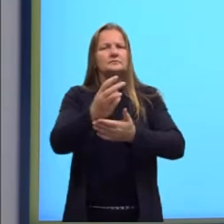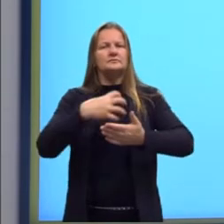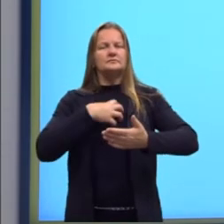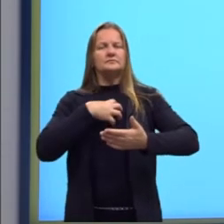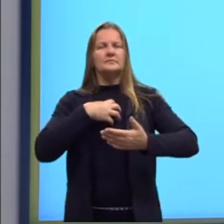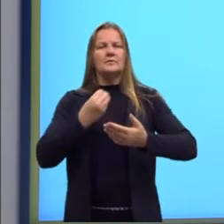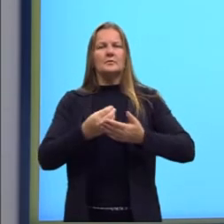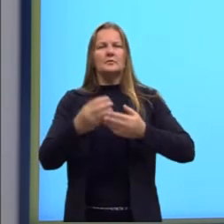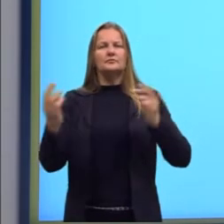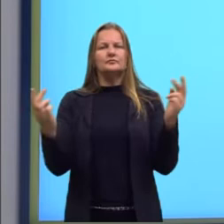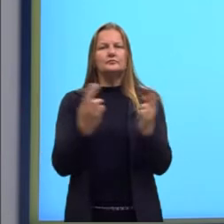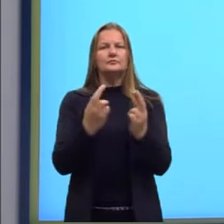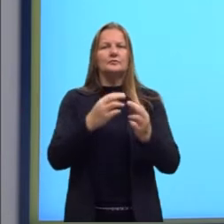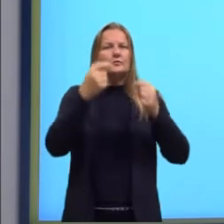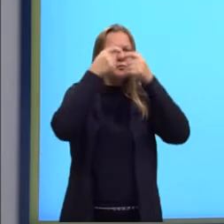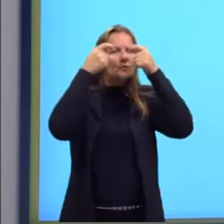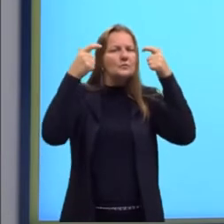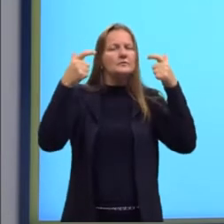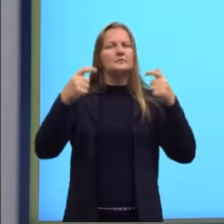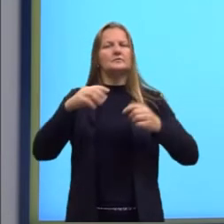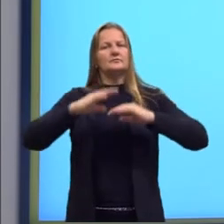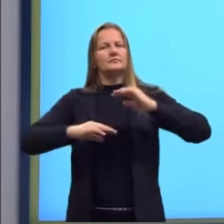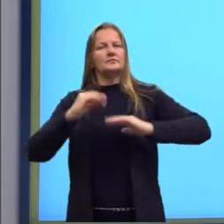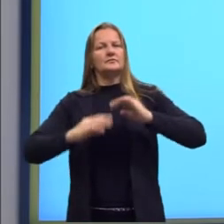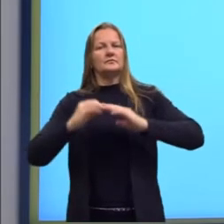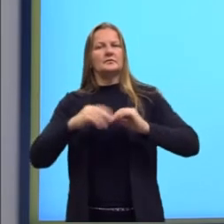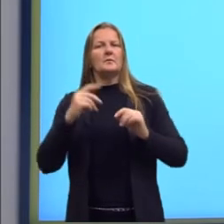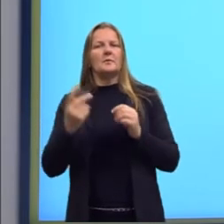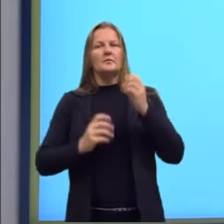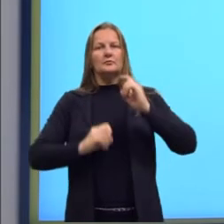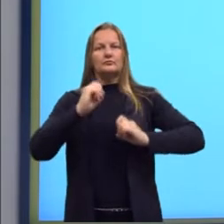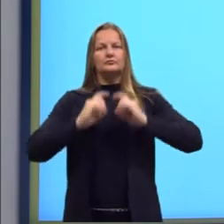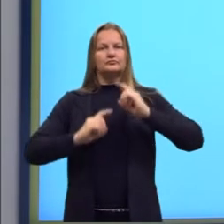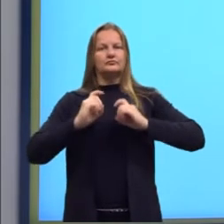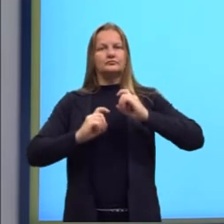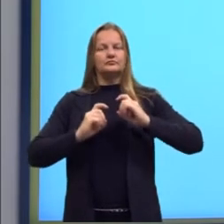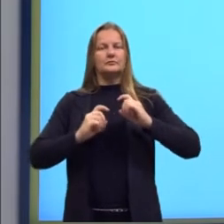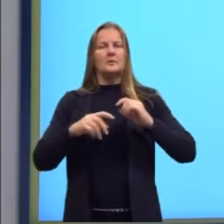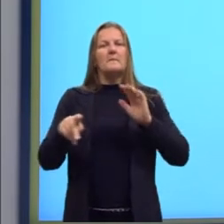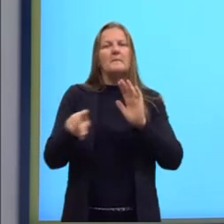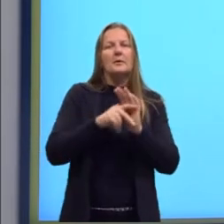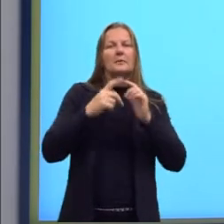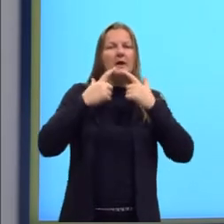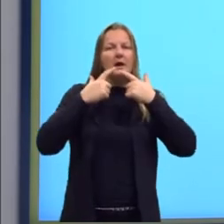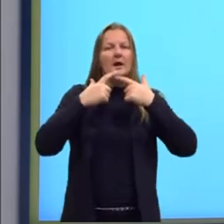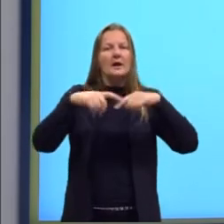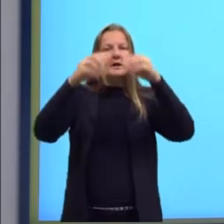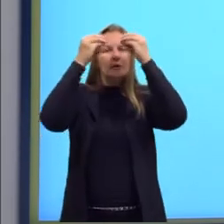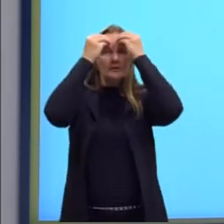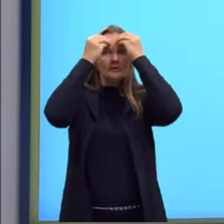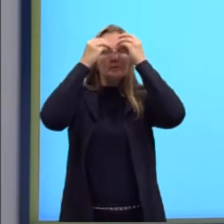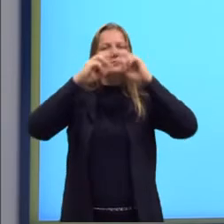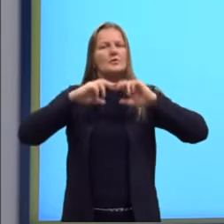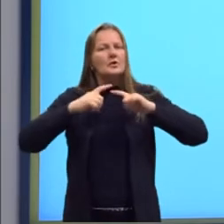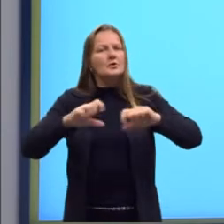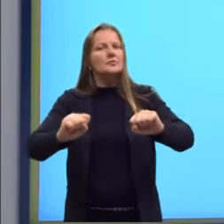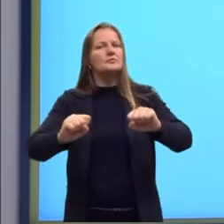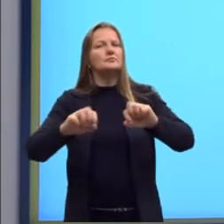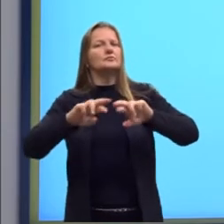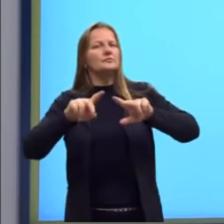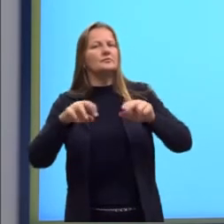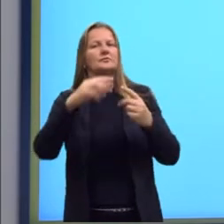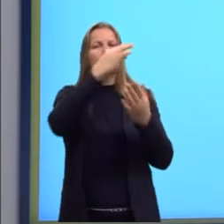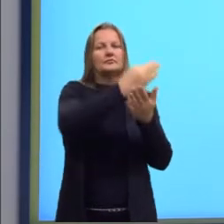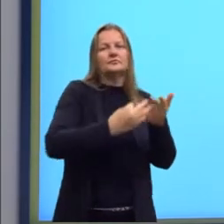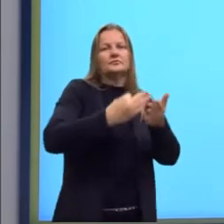entre conhecimentos ativados pelas expressões linguísticas do texto. Eu tenho aqui, quando